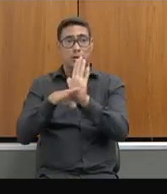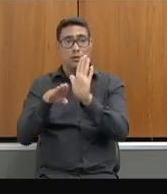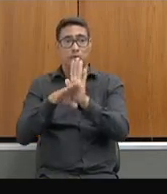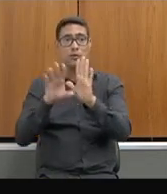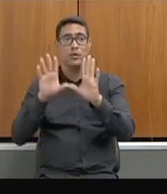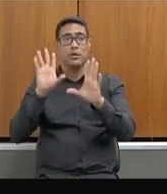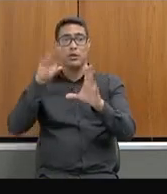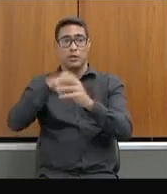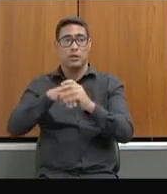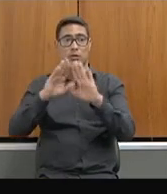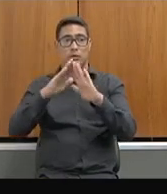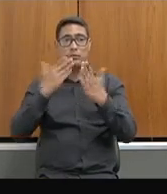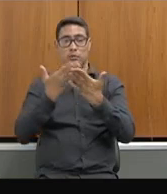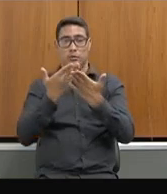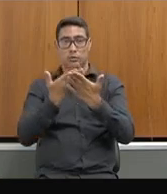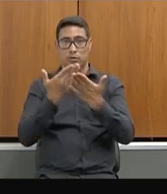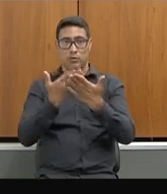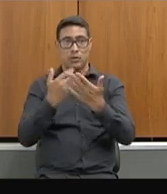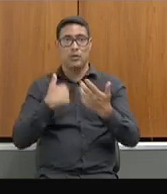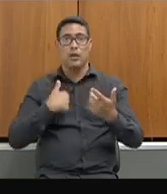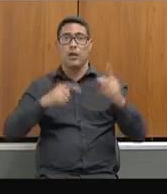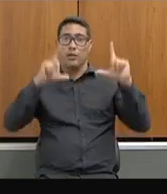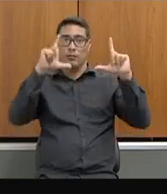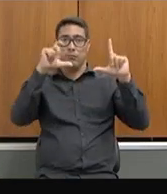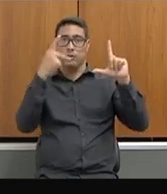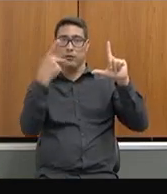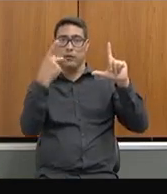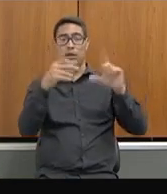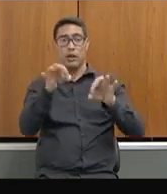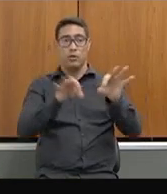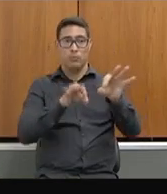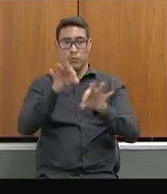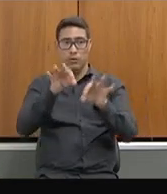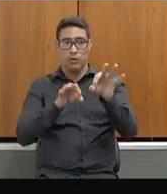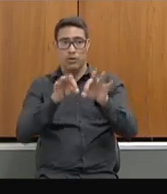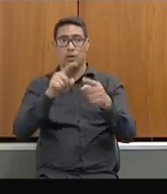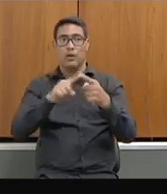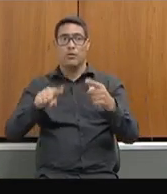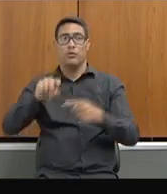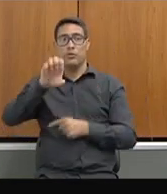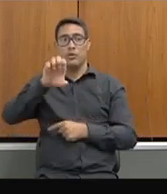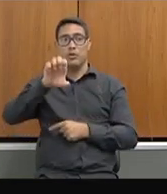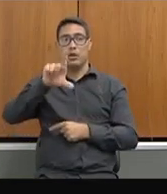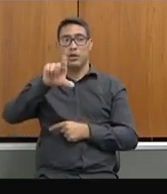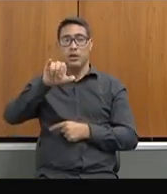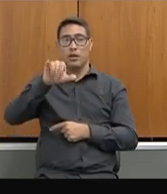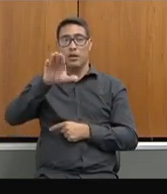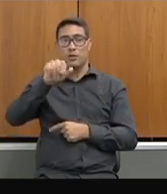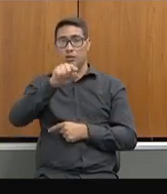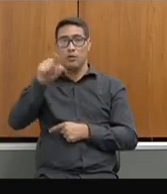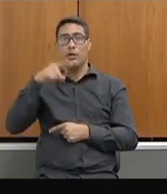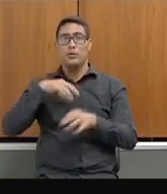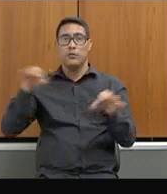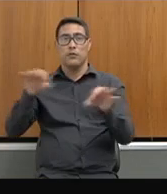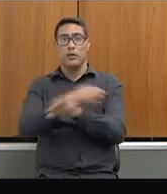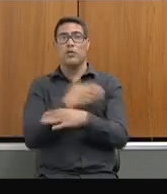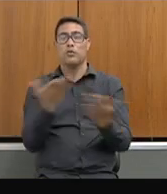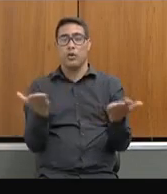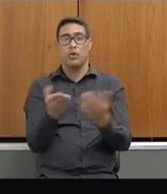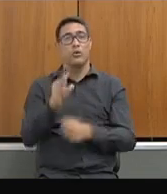escolas. Ali a foto é do processo de eleição, de escolha de diretor, que finalizamos agora, com 3